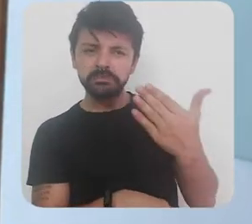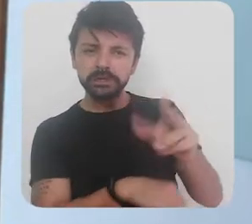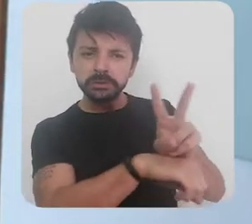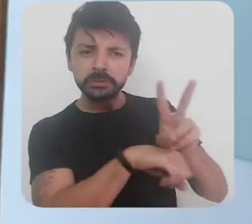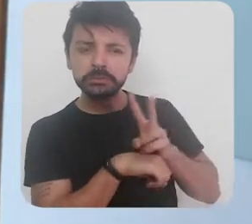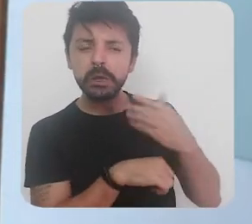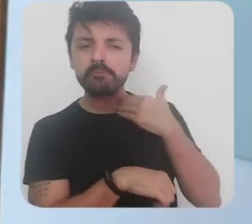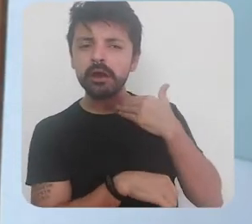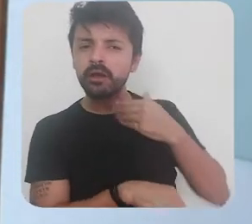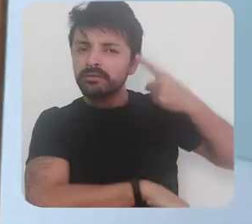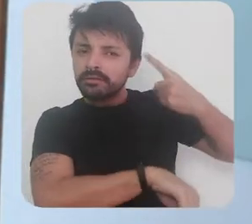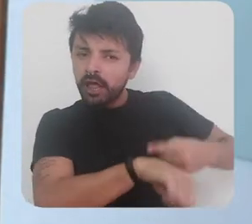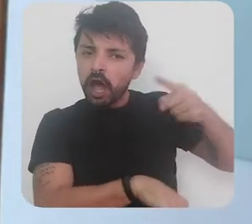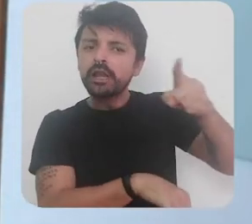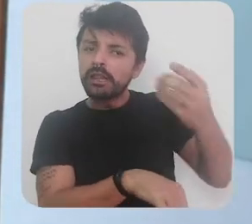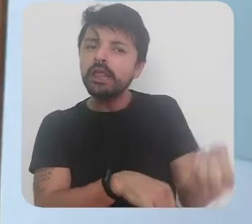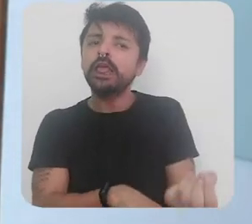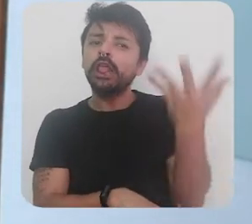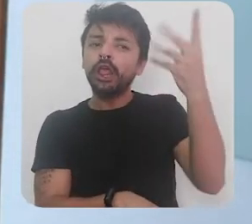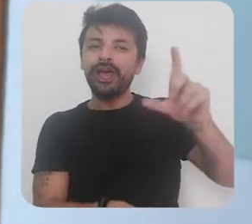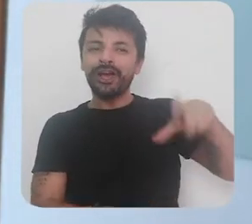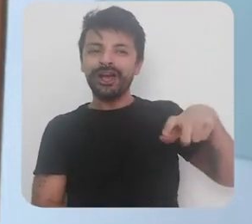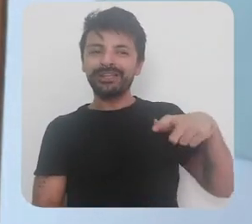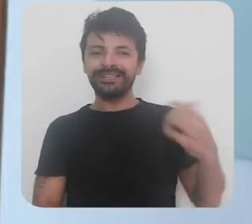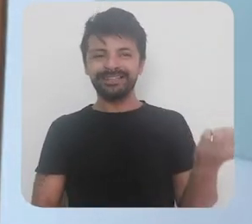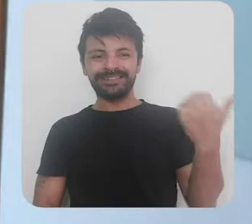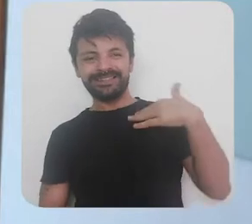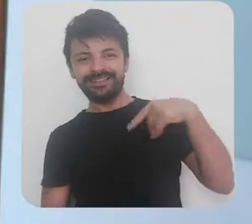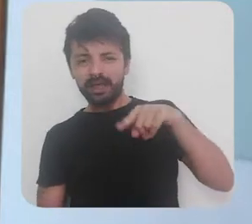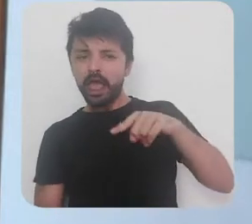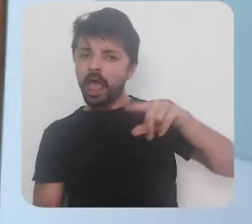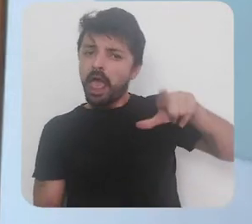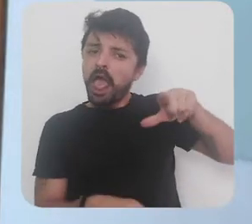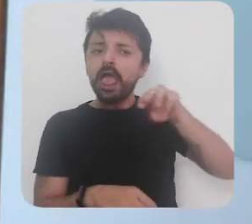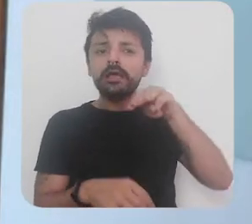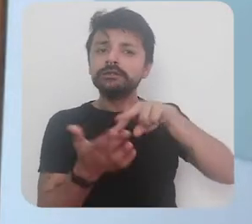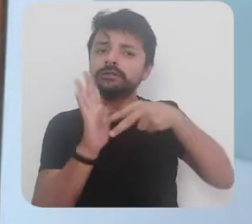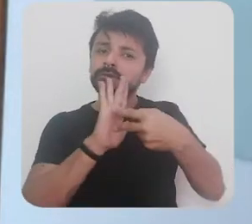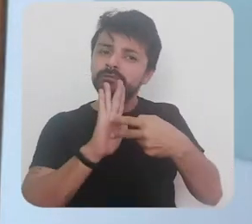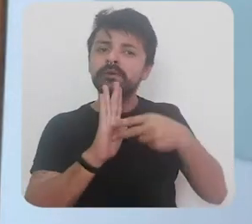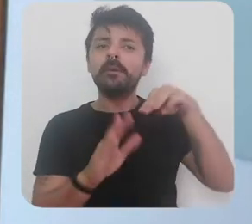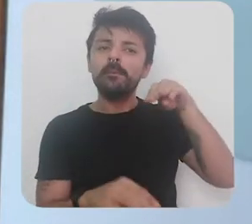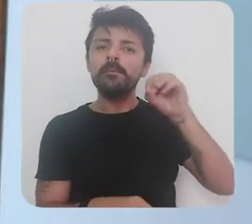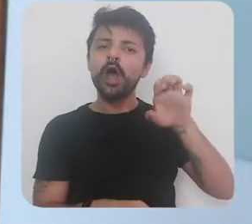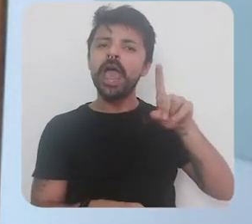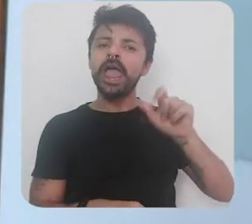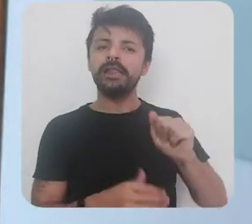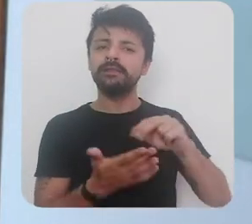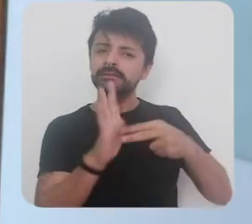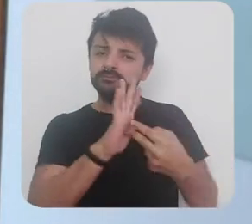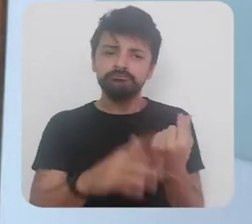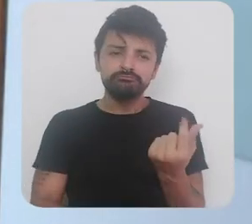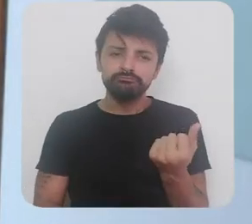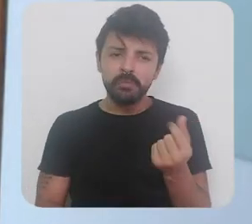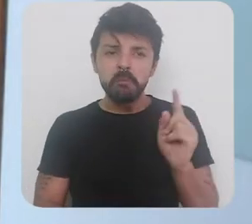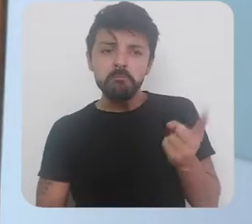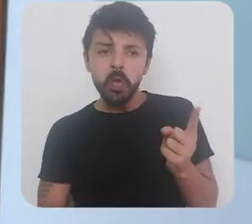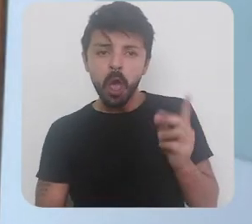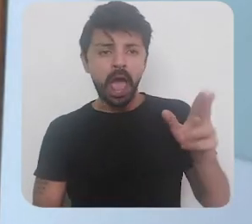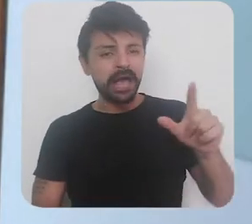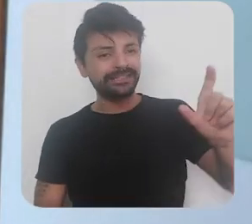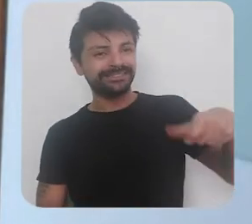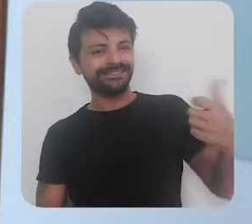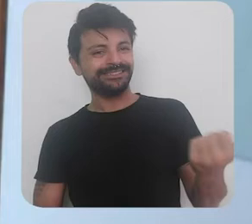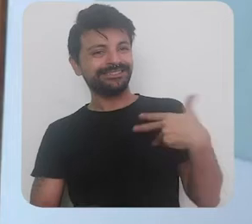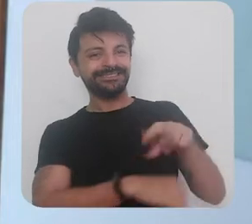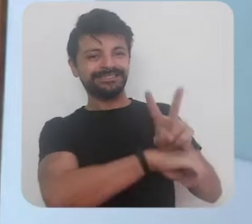crédito de mil reais na minha conta naquele exato momento ele criou moeda moeda escritural ele criou um poder de